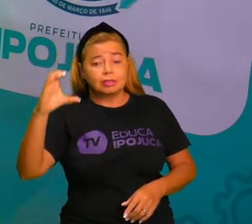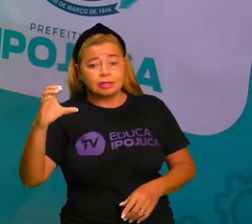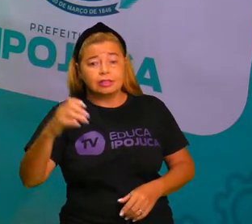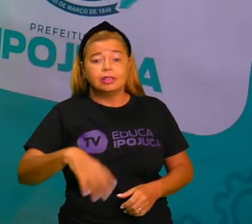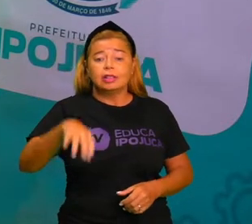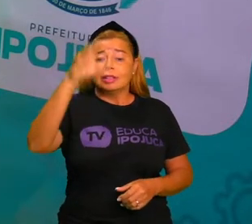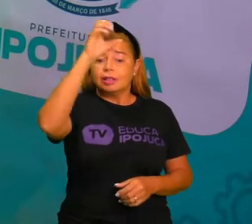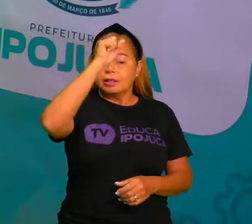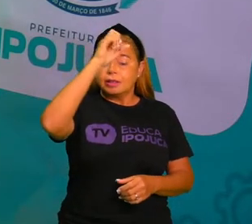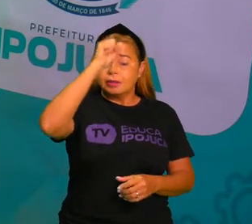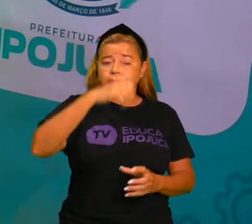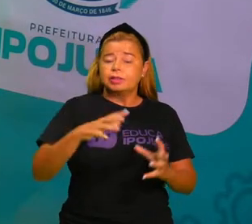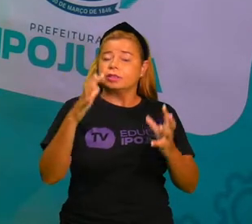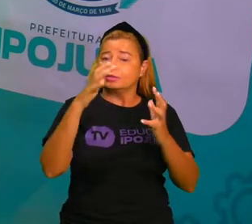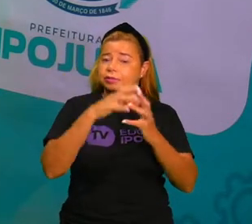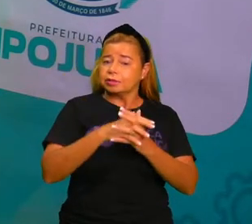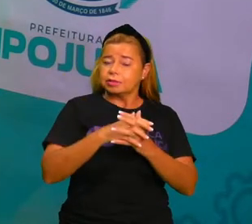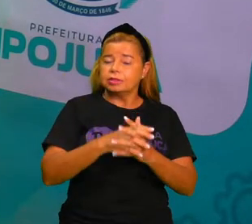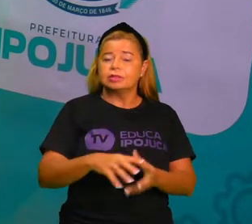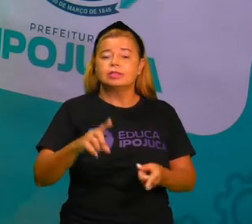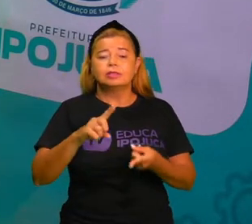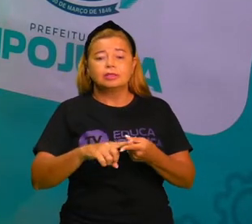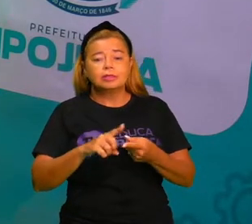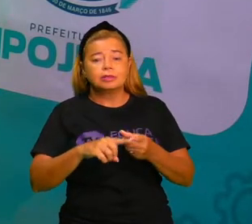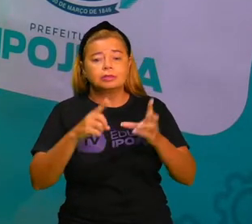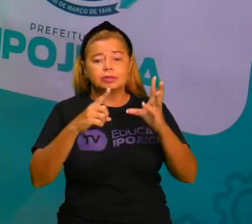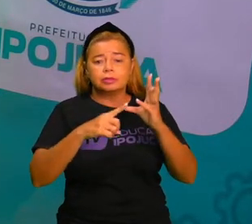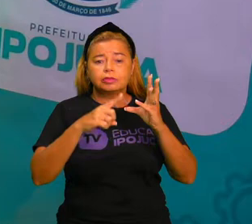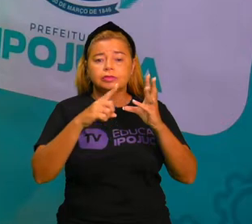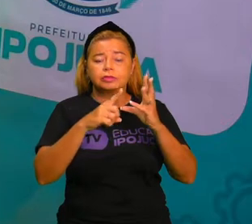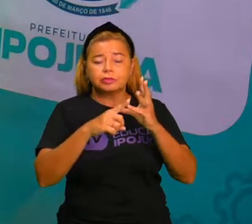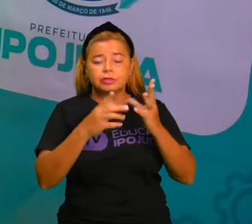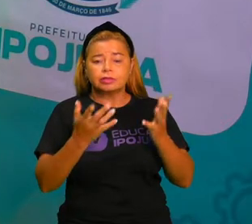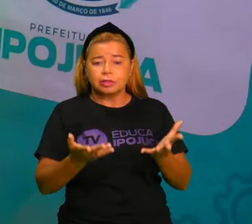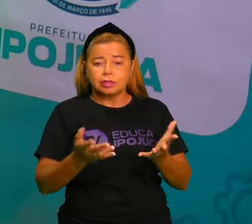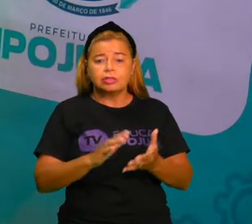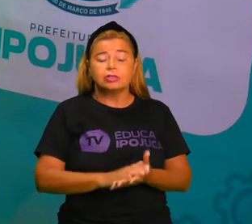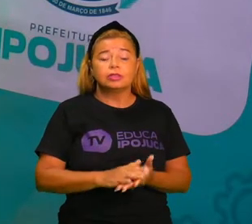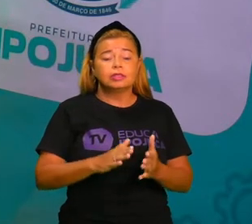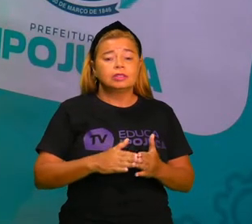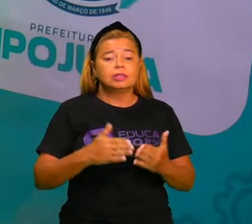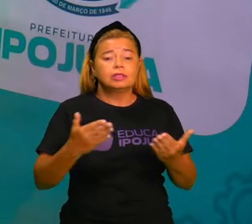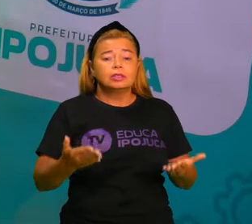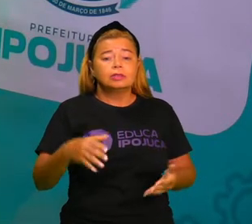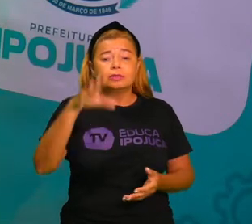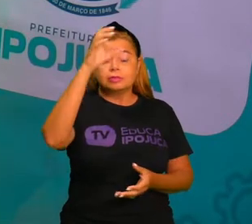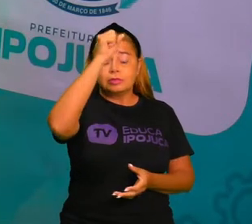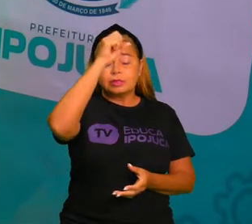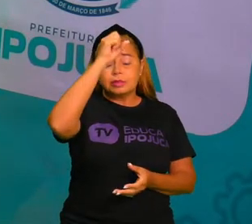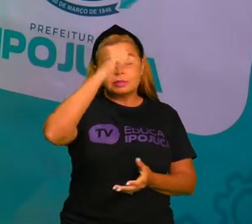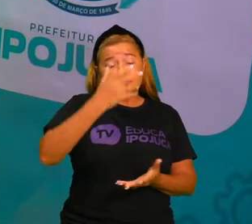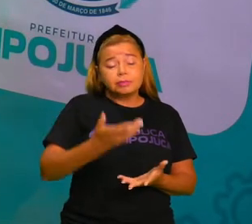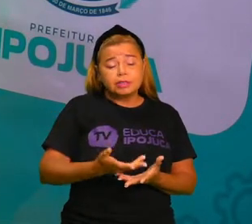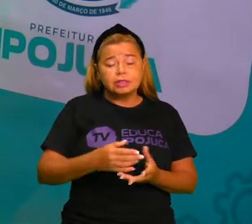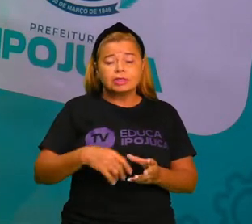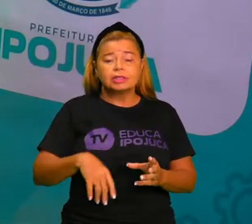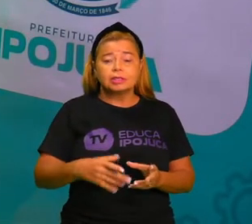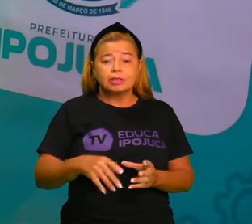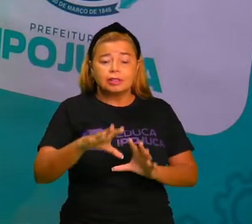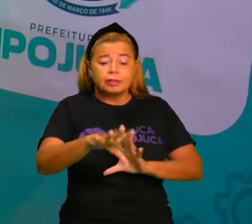vogais, fica fácil formar as sílabas. E quando a gente já tem esse entendimento, fica fácil a gente